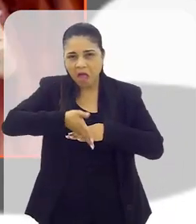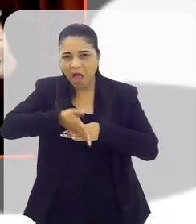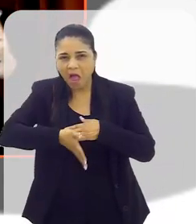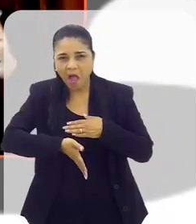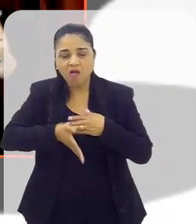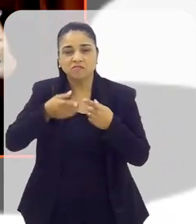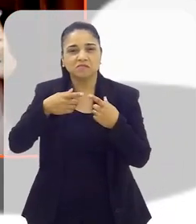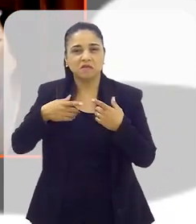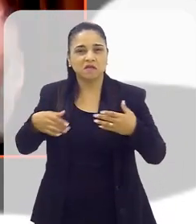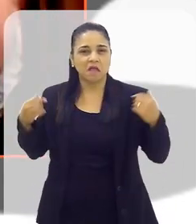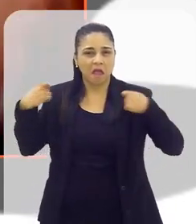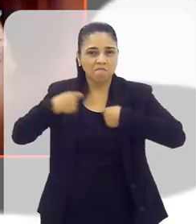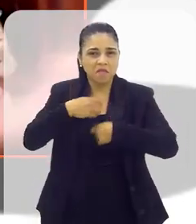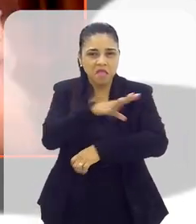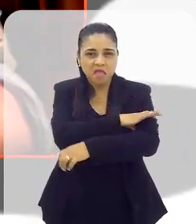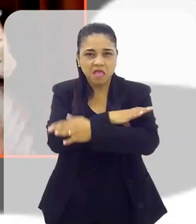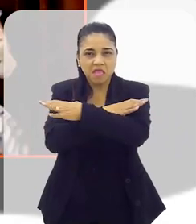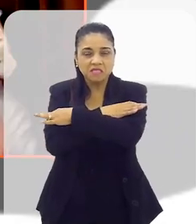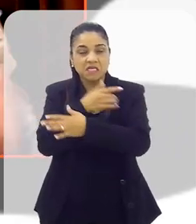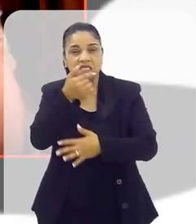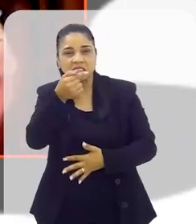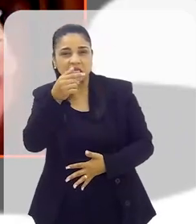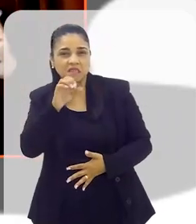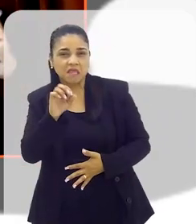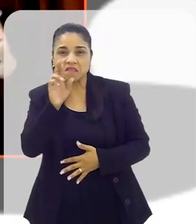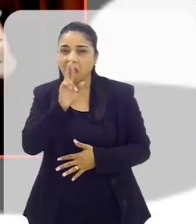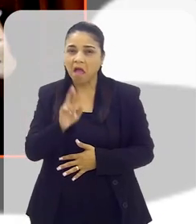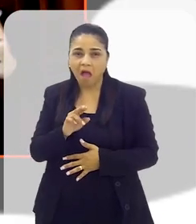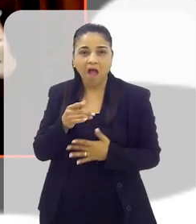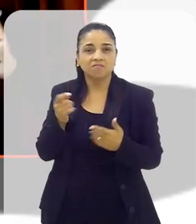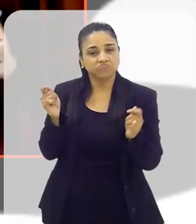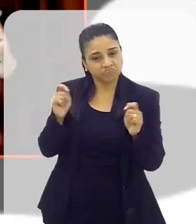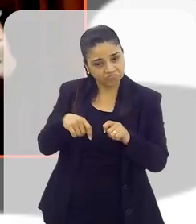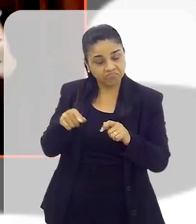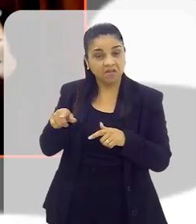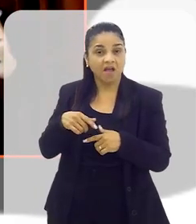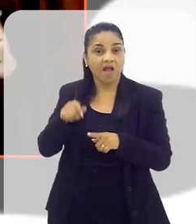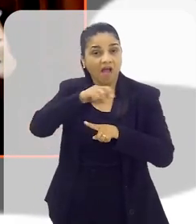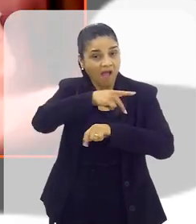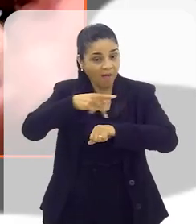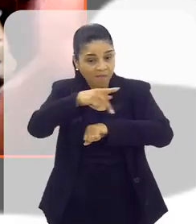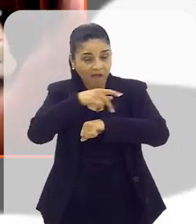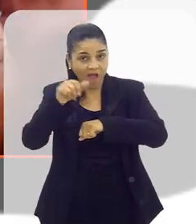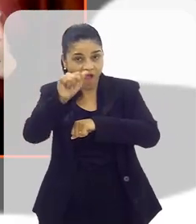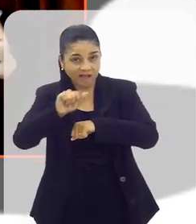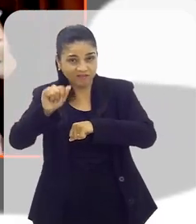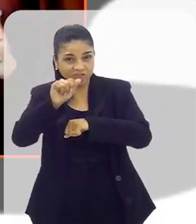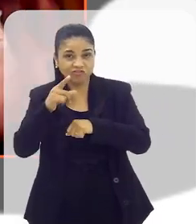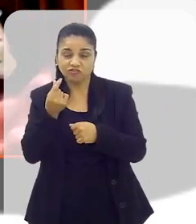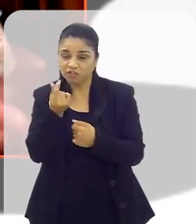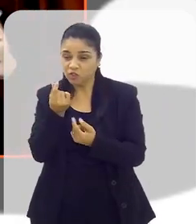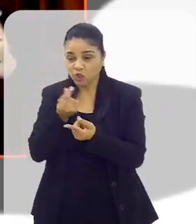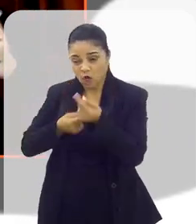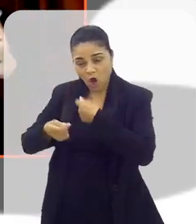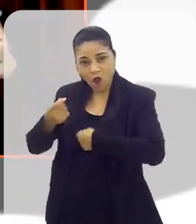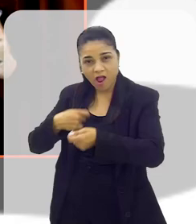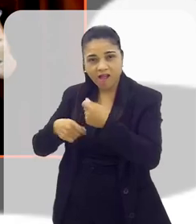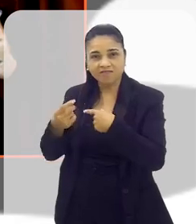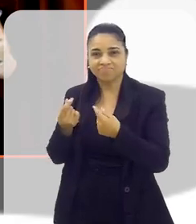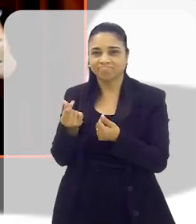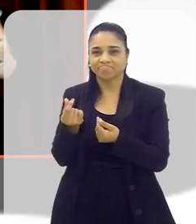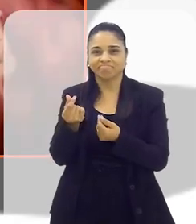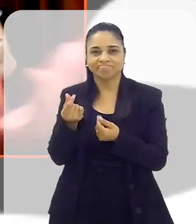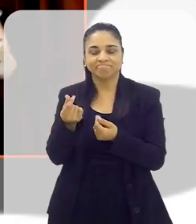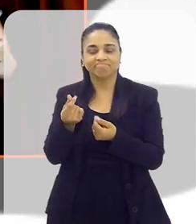calça, de camisa, por R$50, R$60, R$70. Até porque na Argentina hoje você tem vários câmbios. Então você